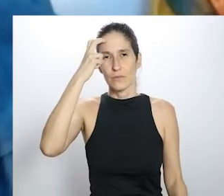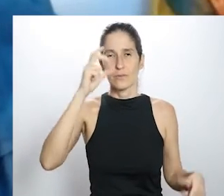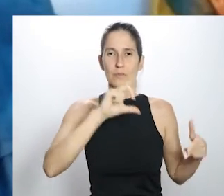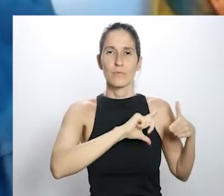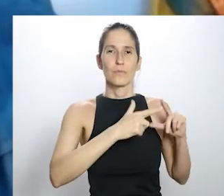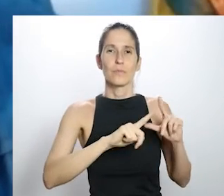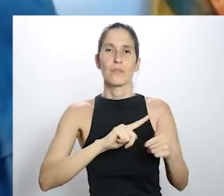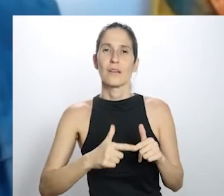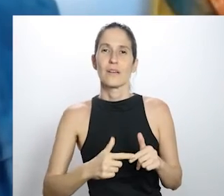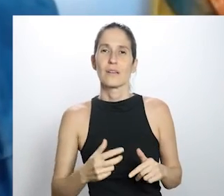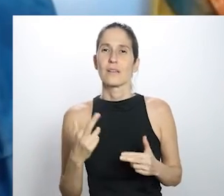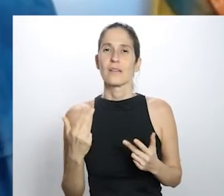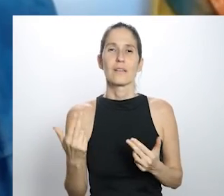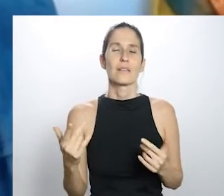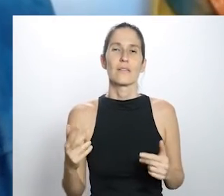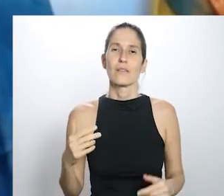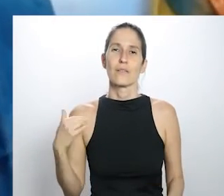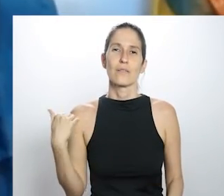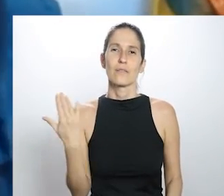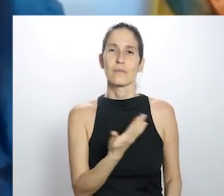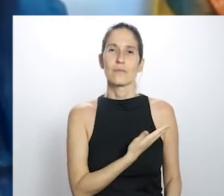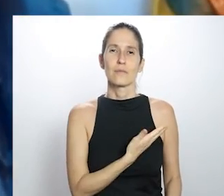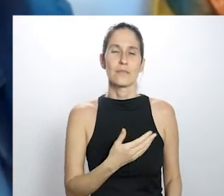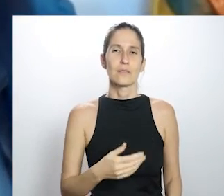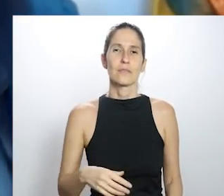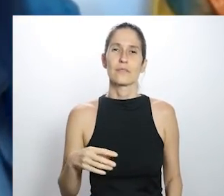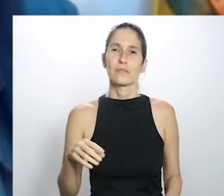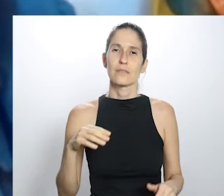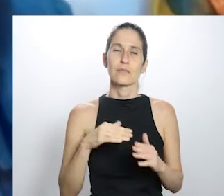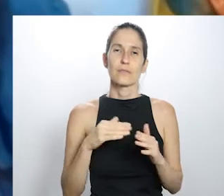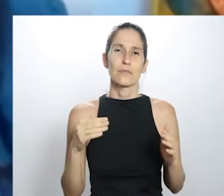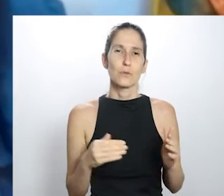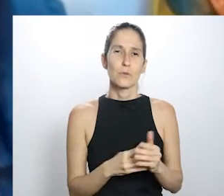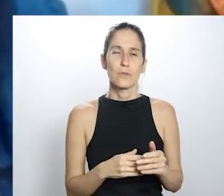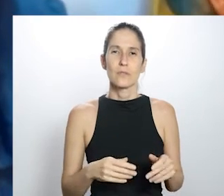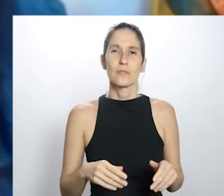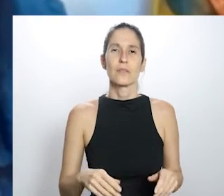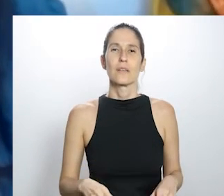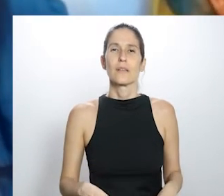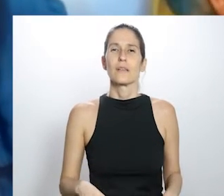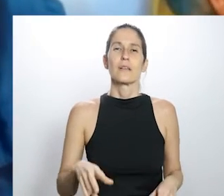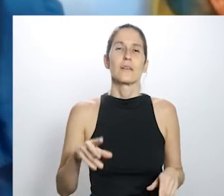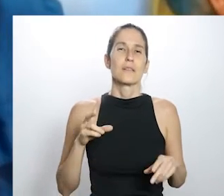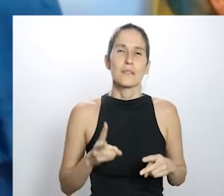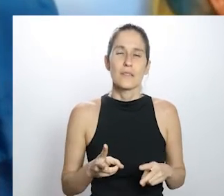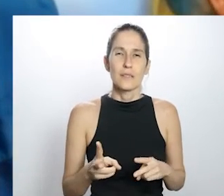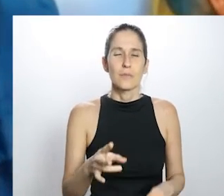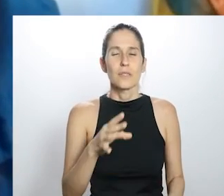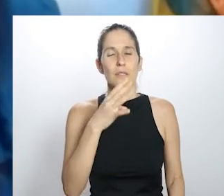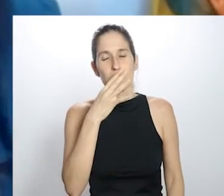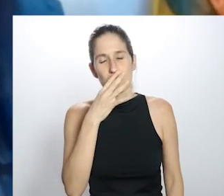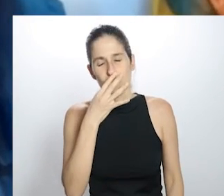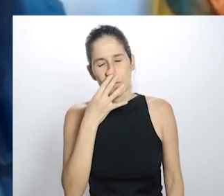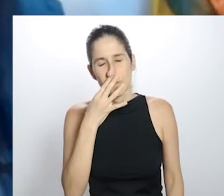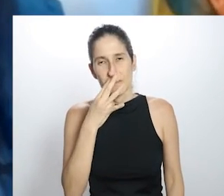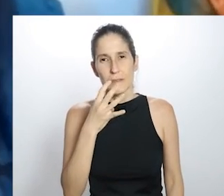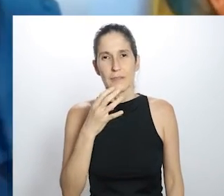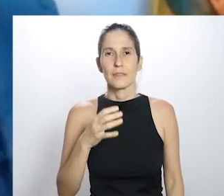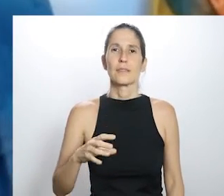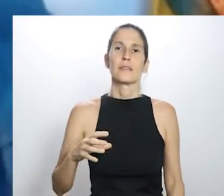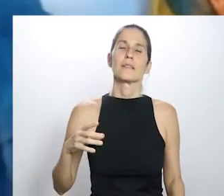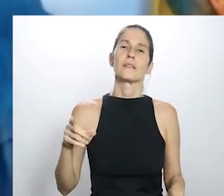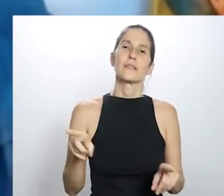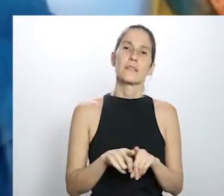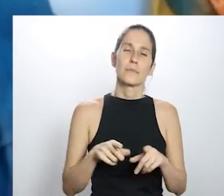muito da gente, dessas pessoas que estão aqui que têm uma história longa, seja de atuação ou seja de curtir e participar das